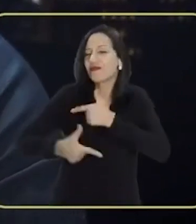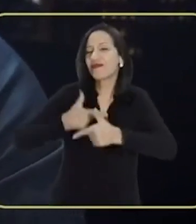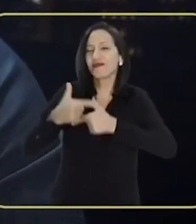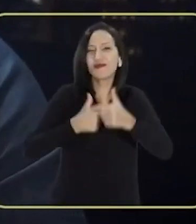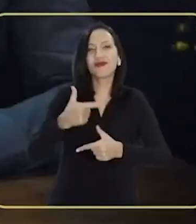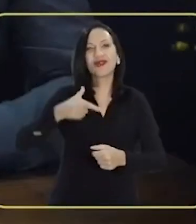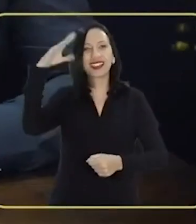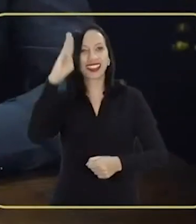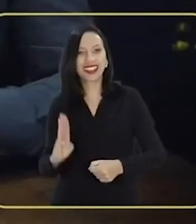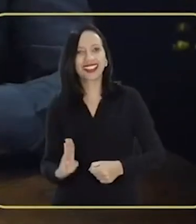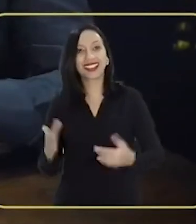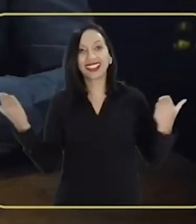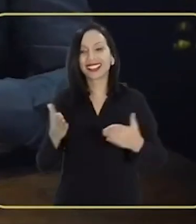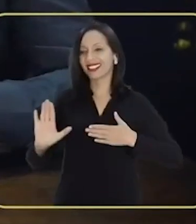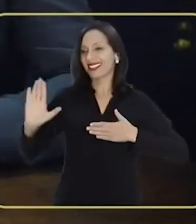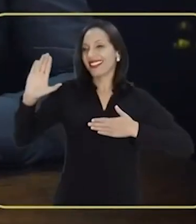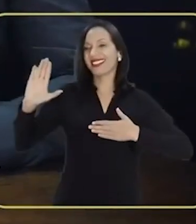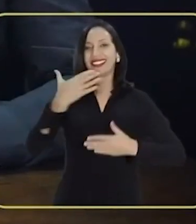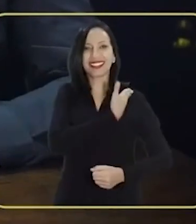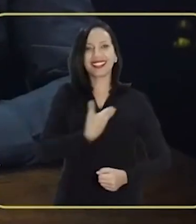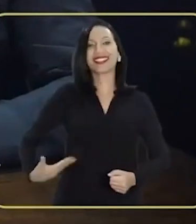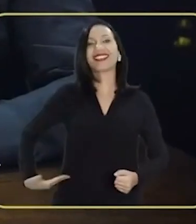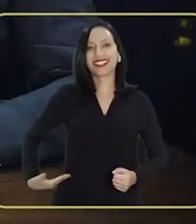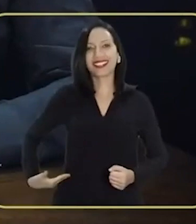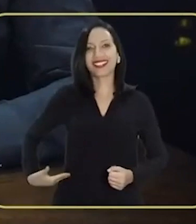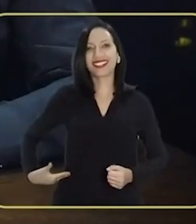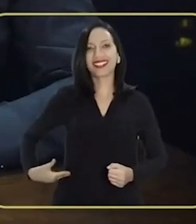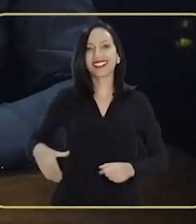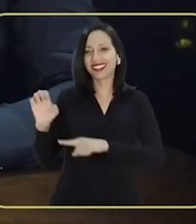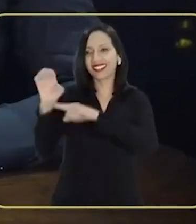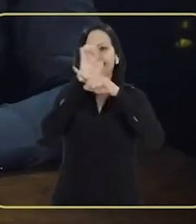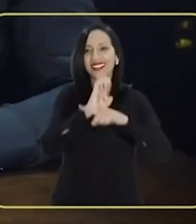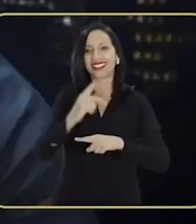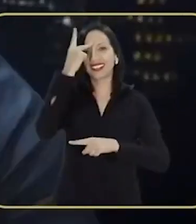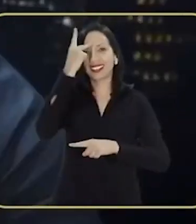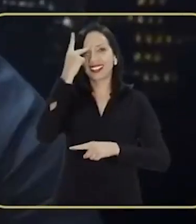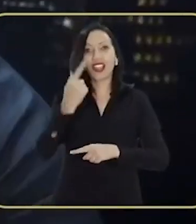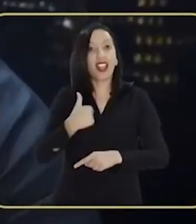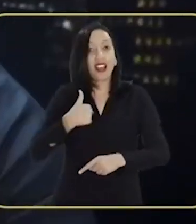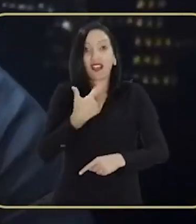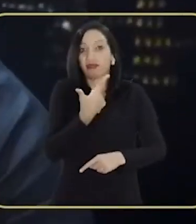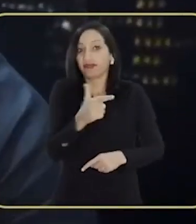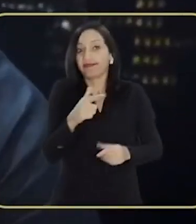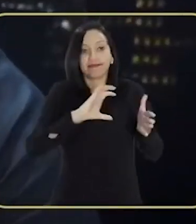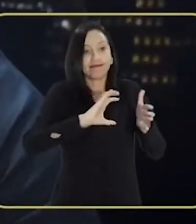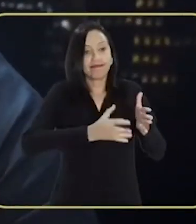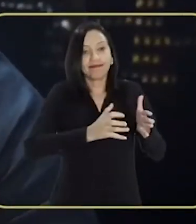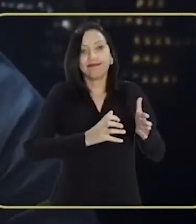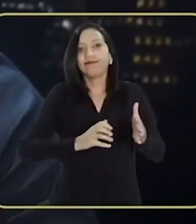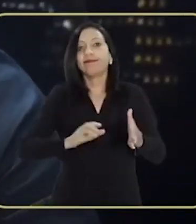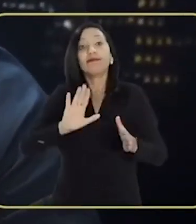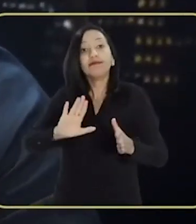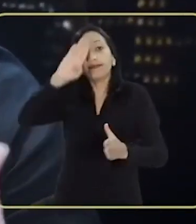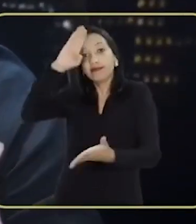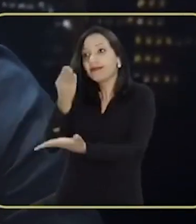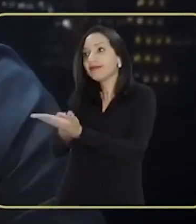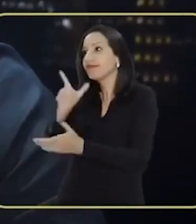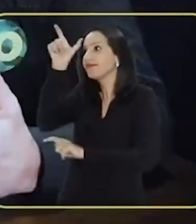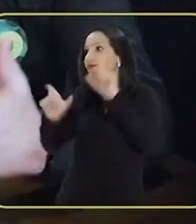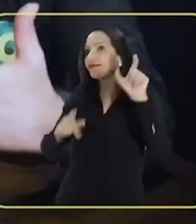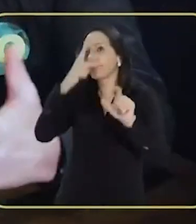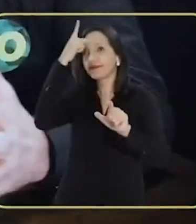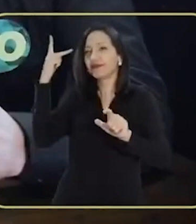lúdico Esse Brasil E agora ele é candidato a governador No estado de São Paulo Eu não tenho partido político Acredito nas